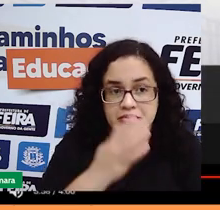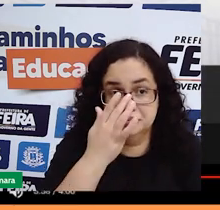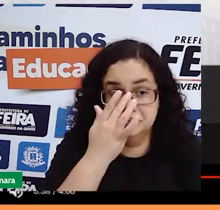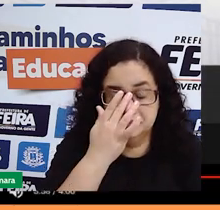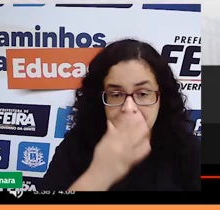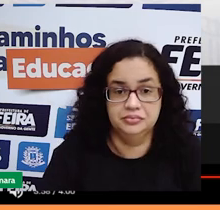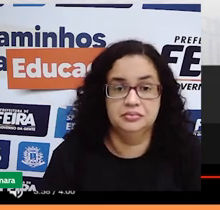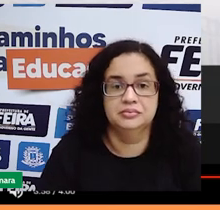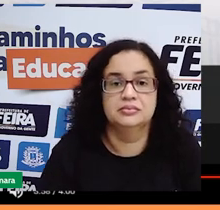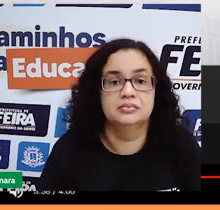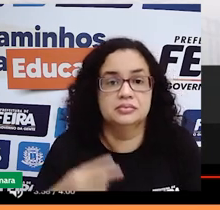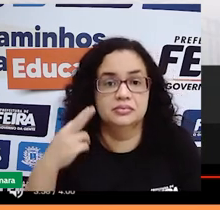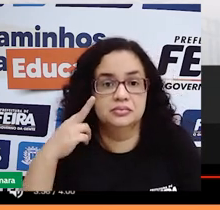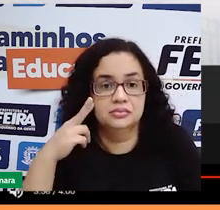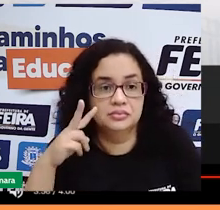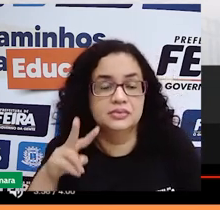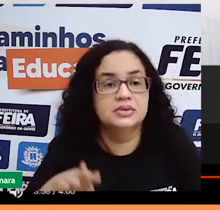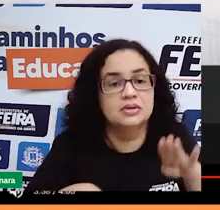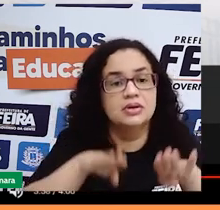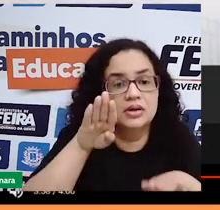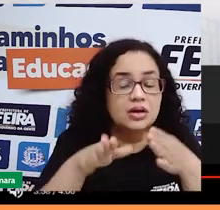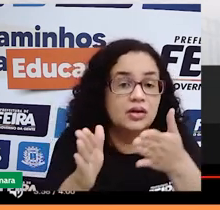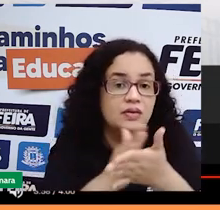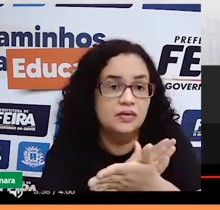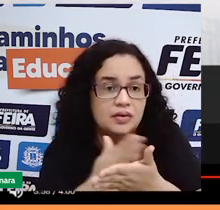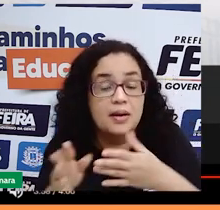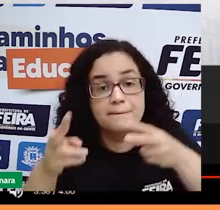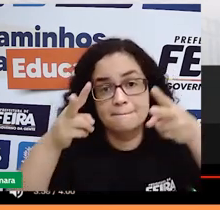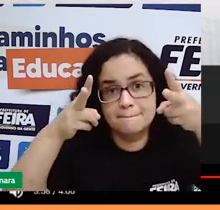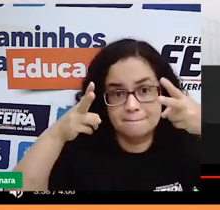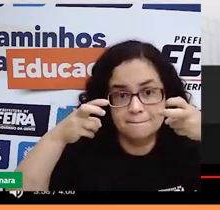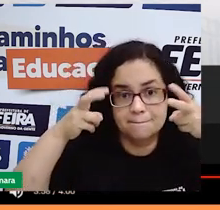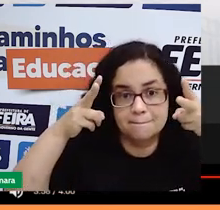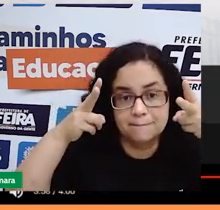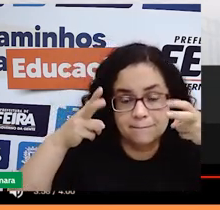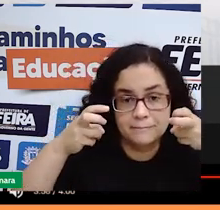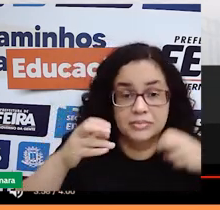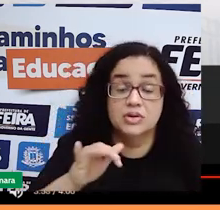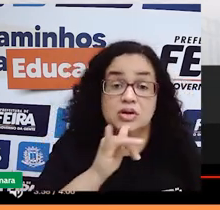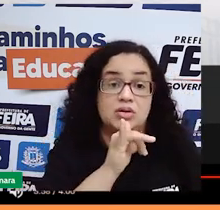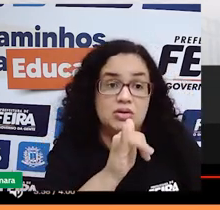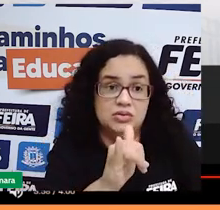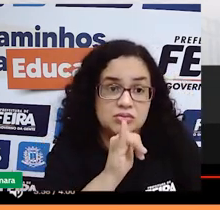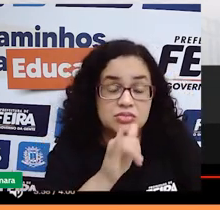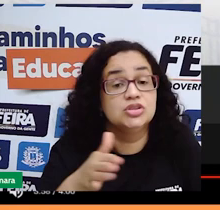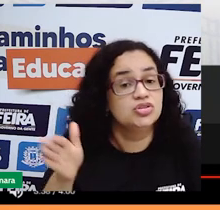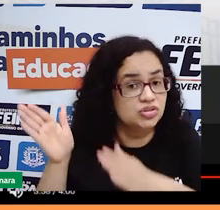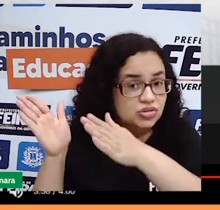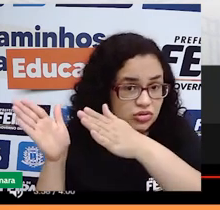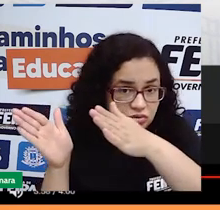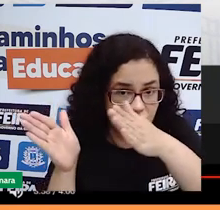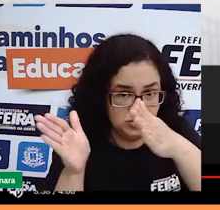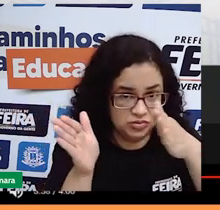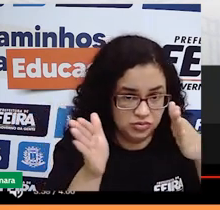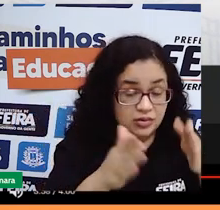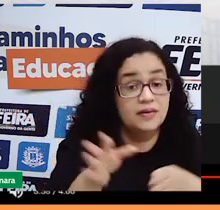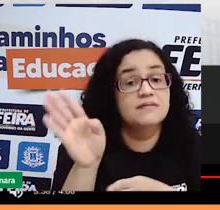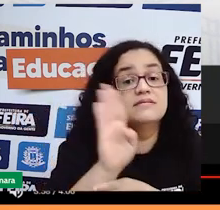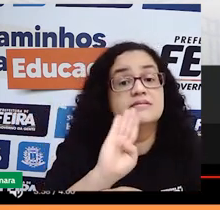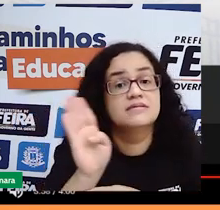Então, ao ver o vídeo a gente percebe as informações que já foram passadas aí na videoaula